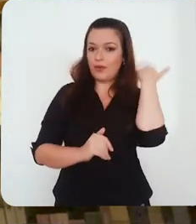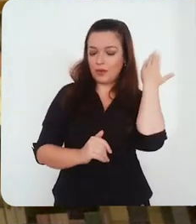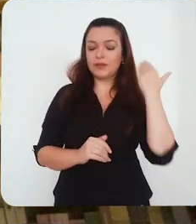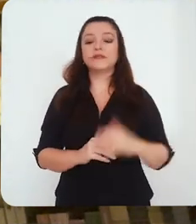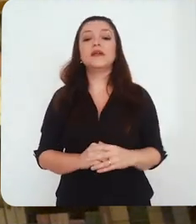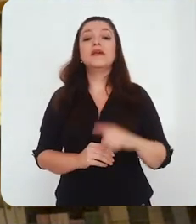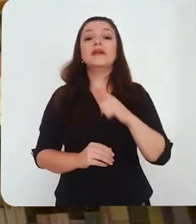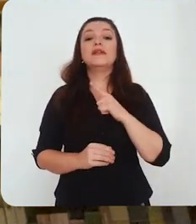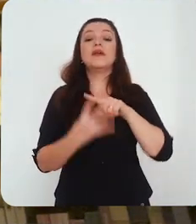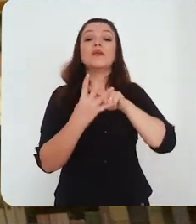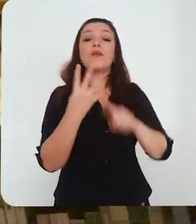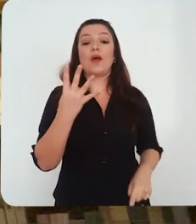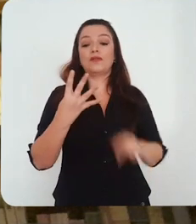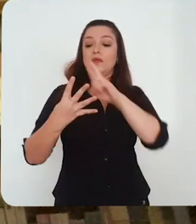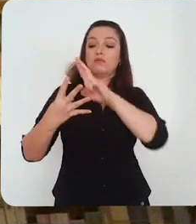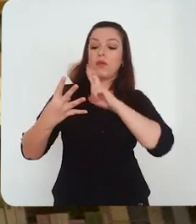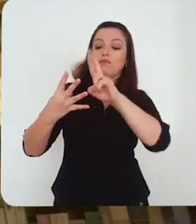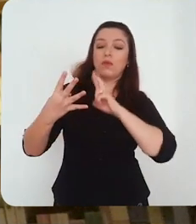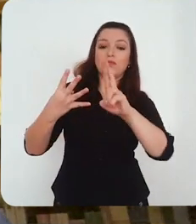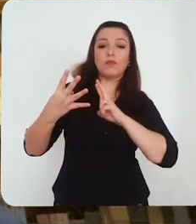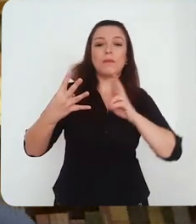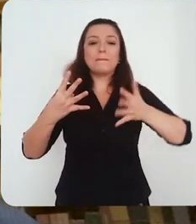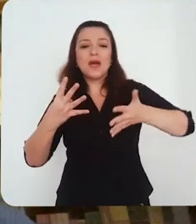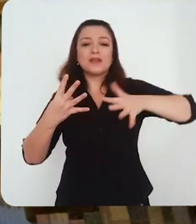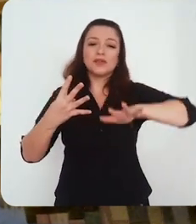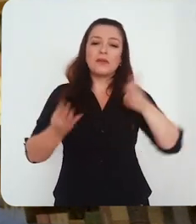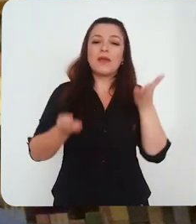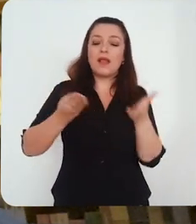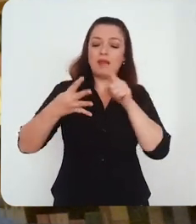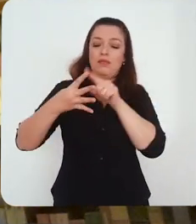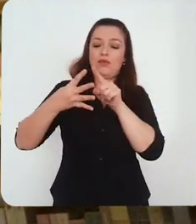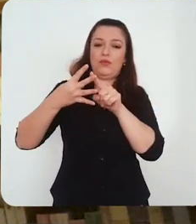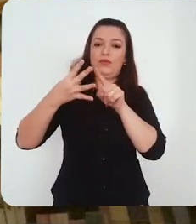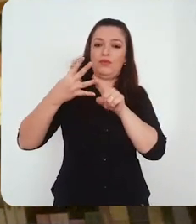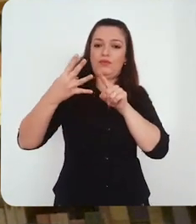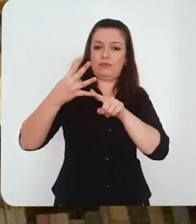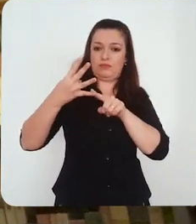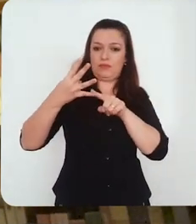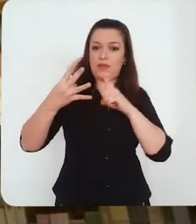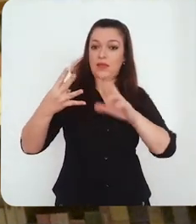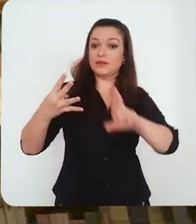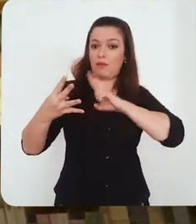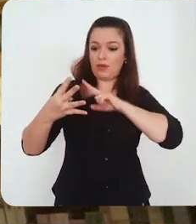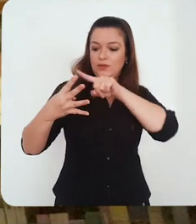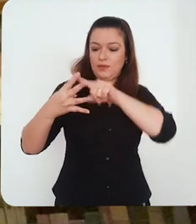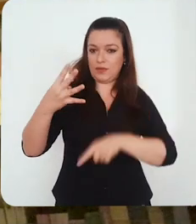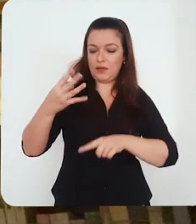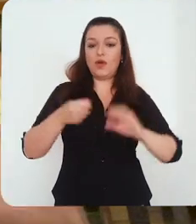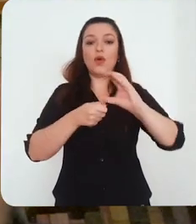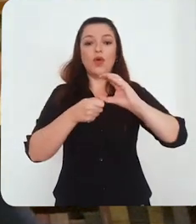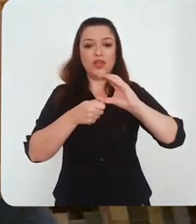indagações da nossa Prograde. E nós vimos quatro posições distintas e mais ou menos equilibradas entre